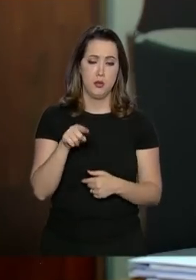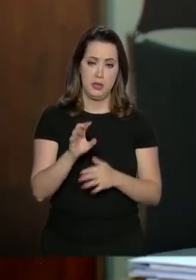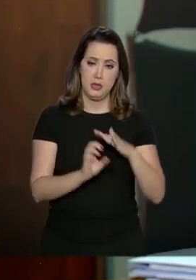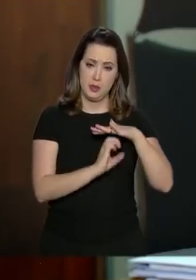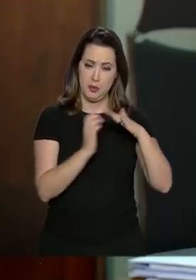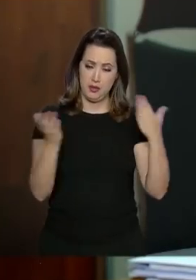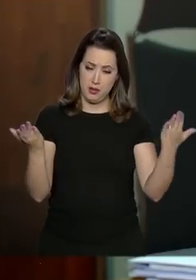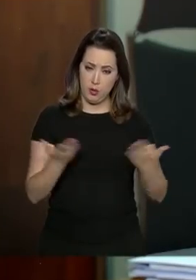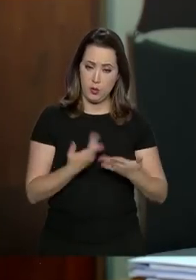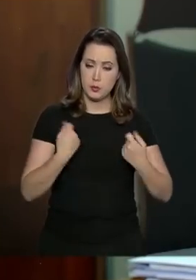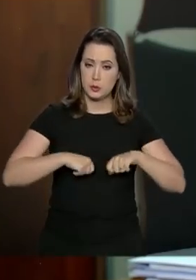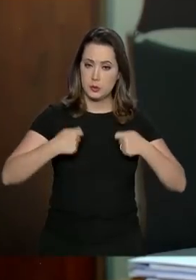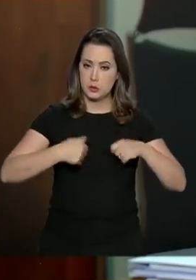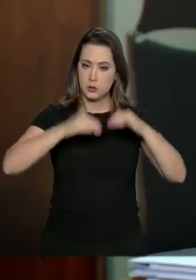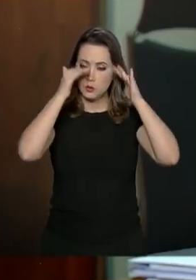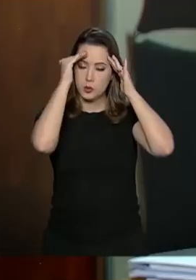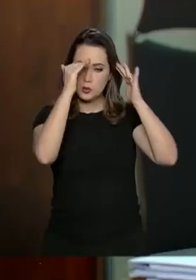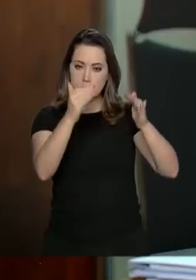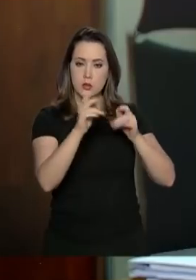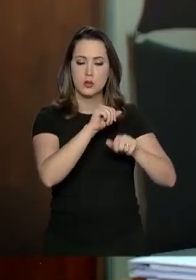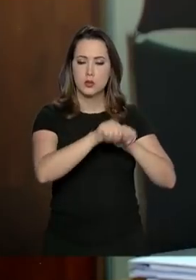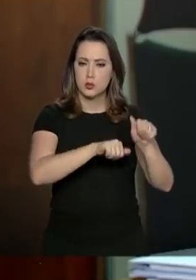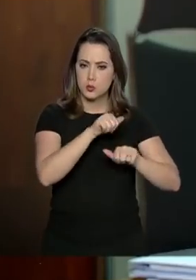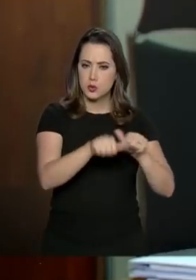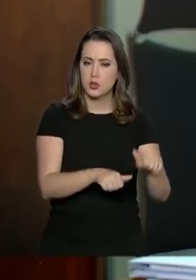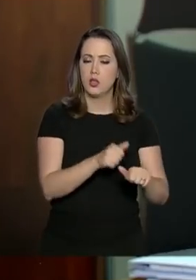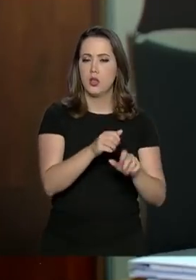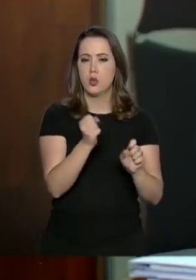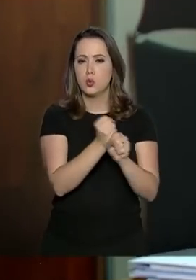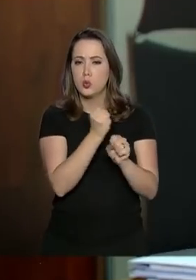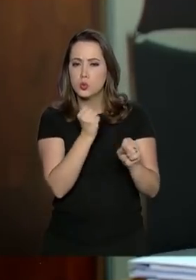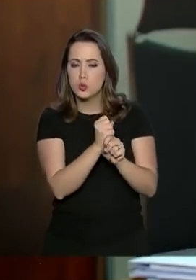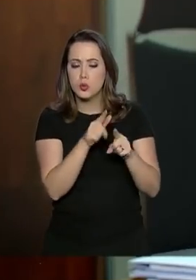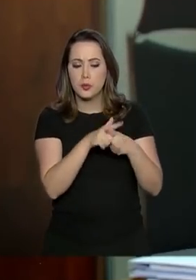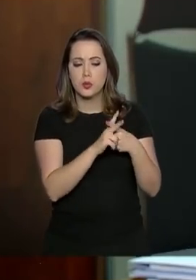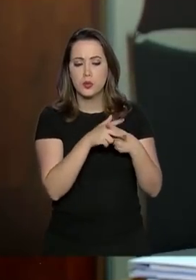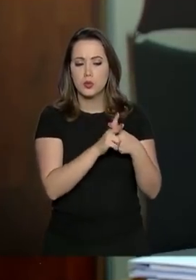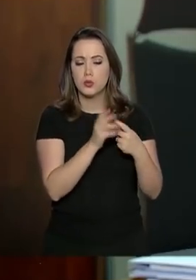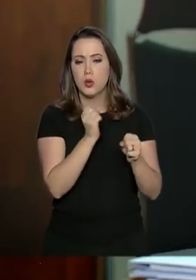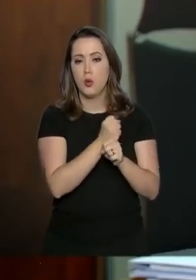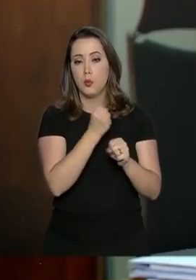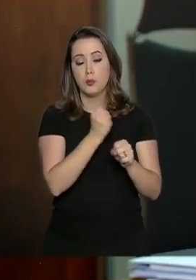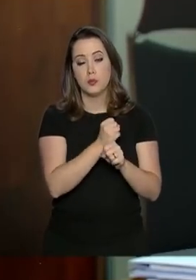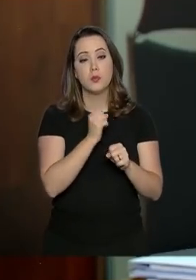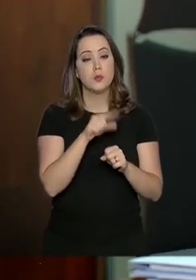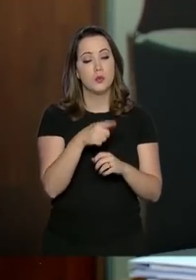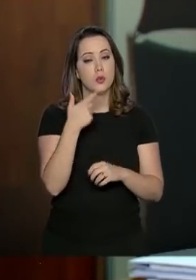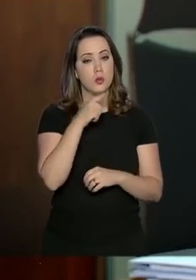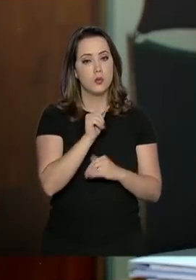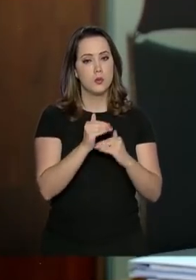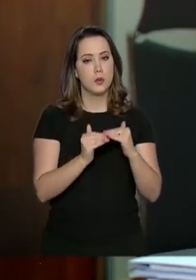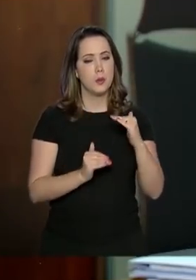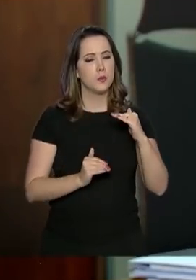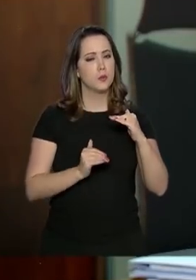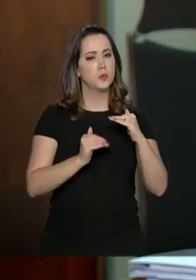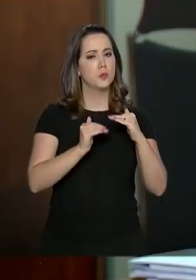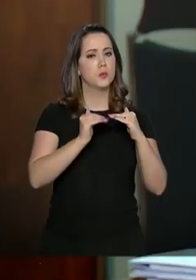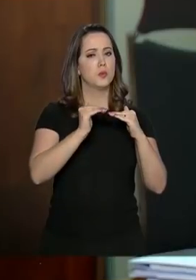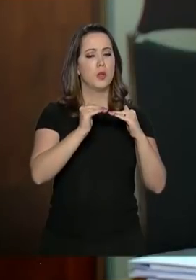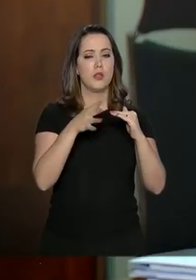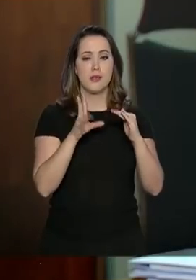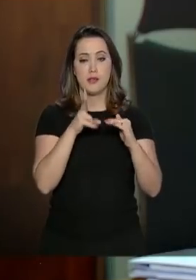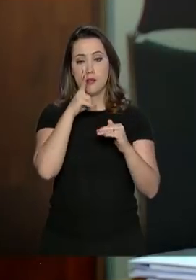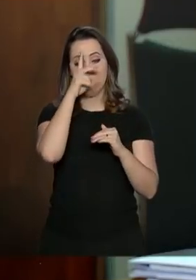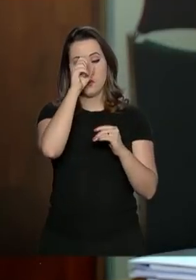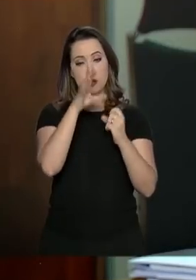empresas agora têm a obrigação de fazer reforços, algum investimento em obras, para que ela consiga elevar o seu fator